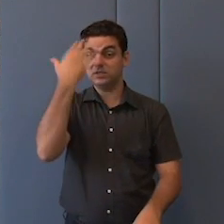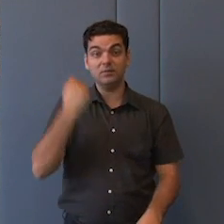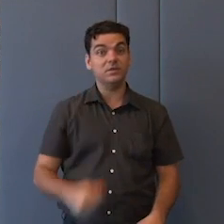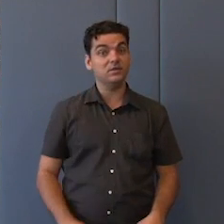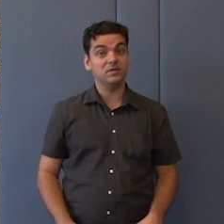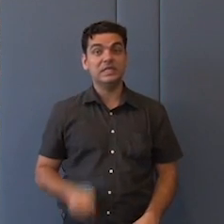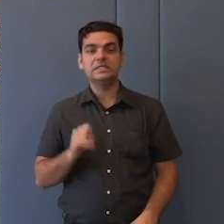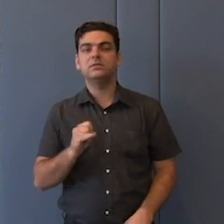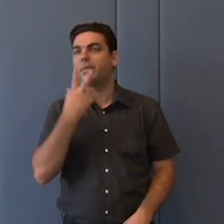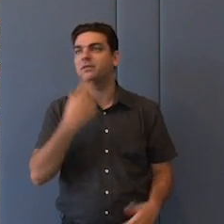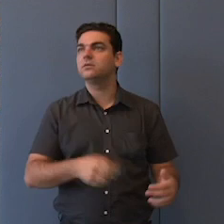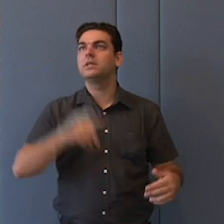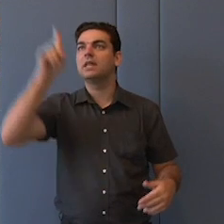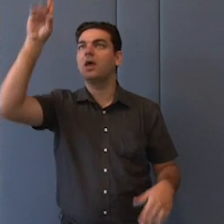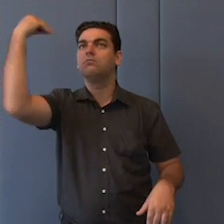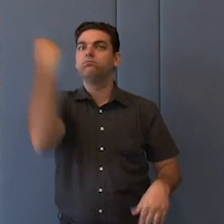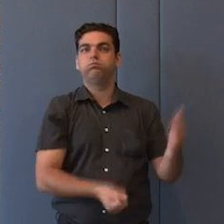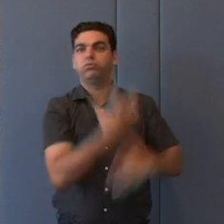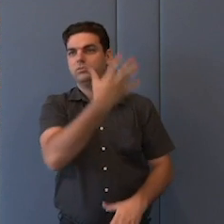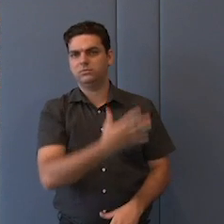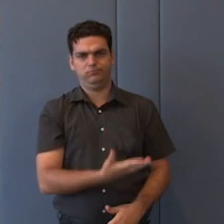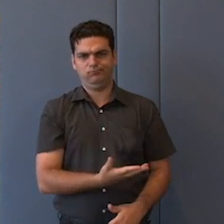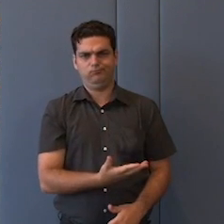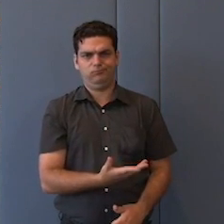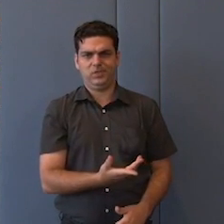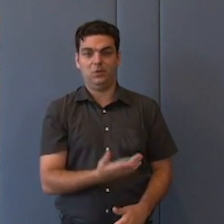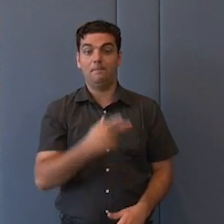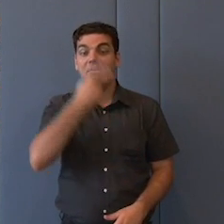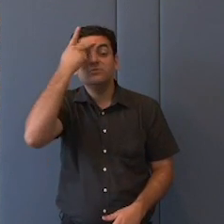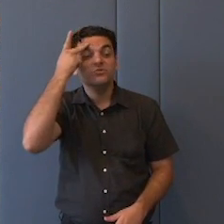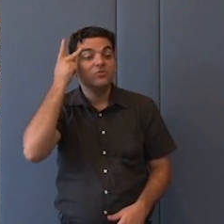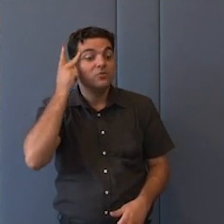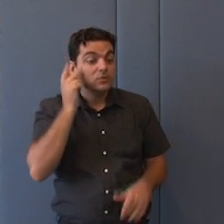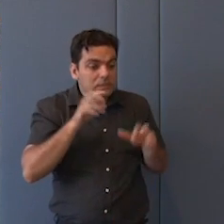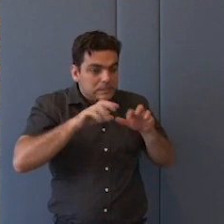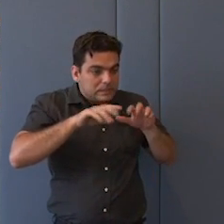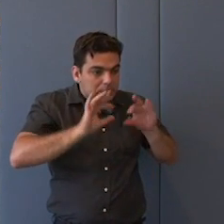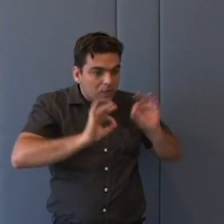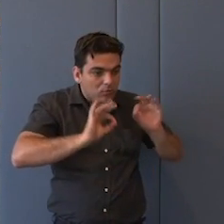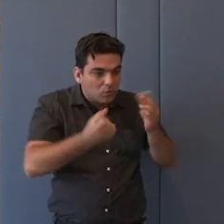mas basicamente é isso, que tem a ver com o famoso teorema da incompletude do Gödel.